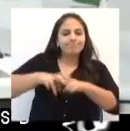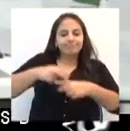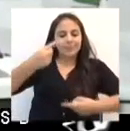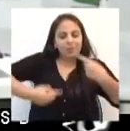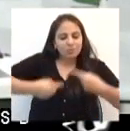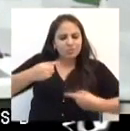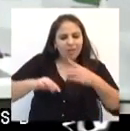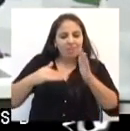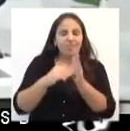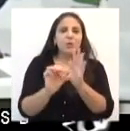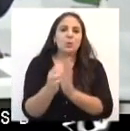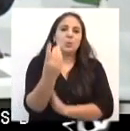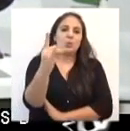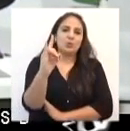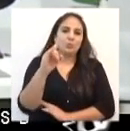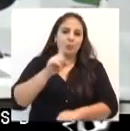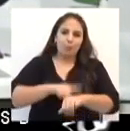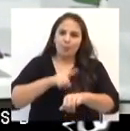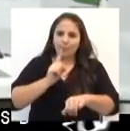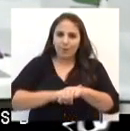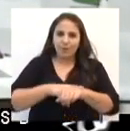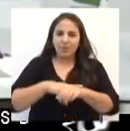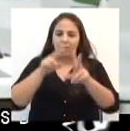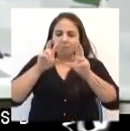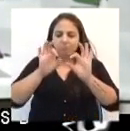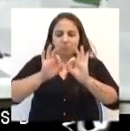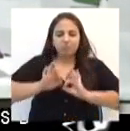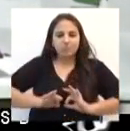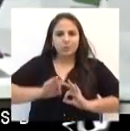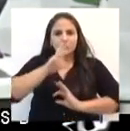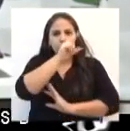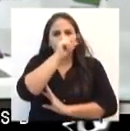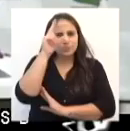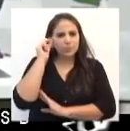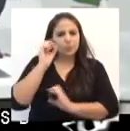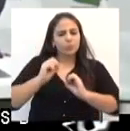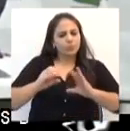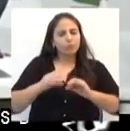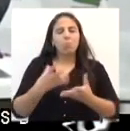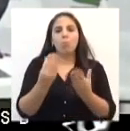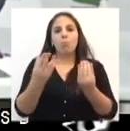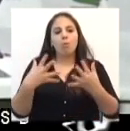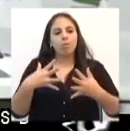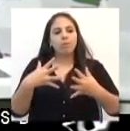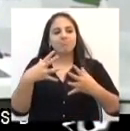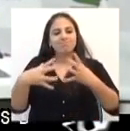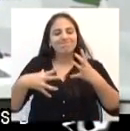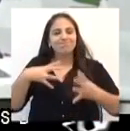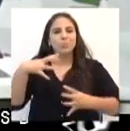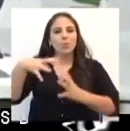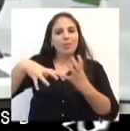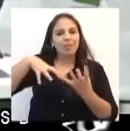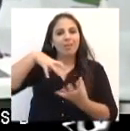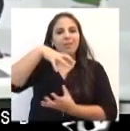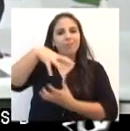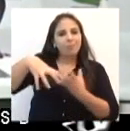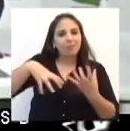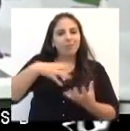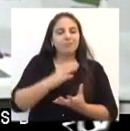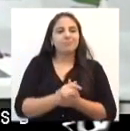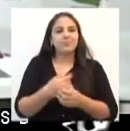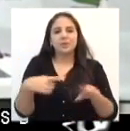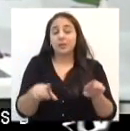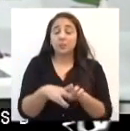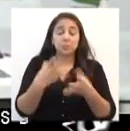momento questões do plano municipal de educação. Não sem conflito, com muito conflito. Então, com muita tranquilidade e com a